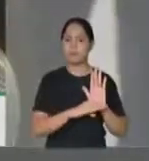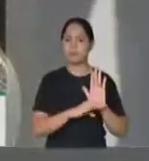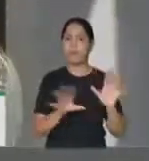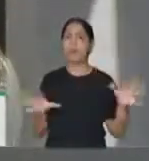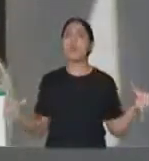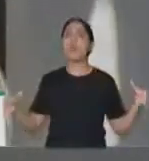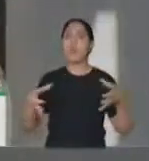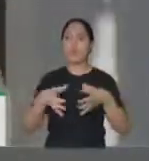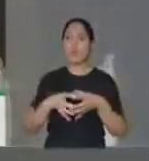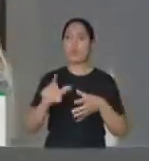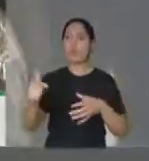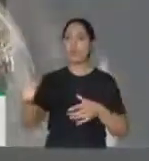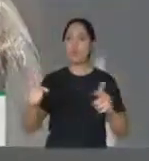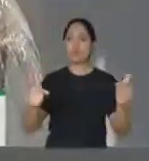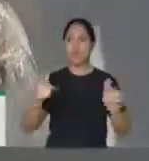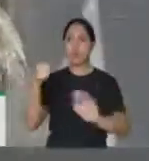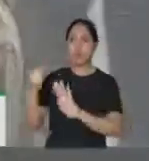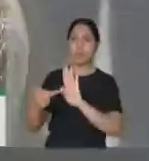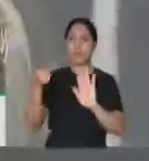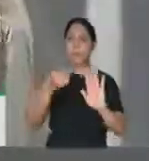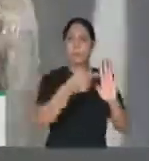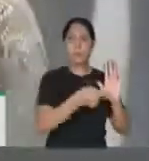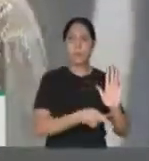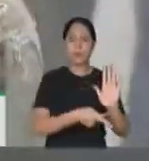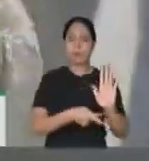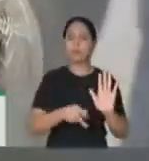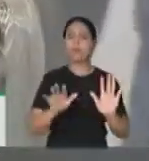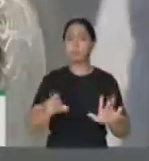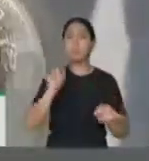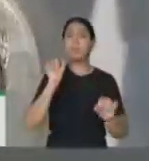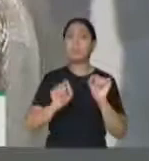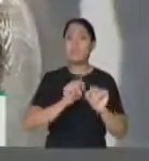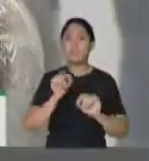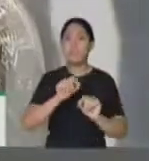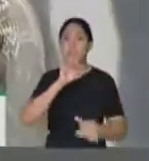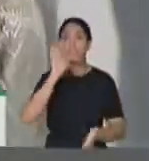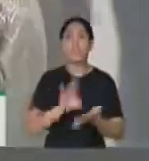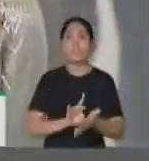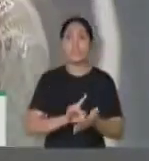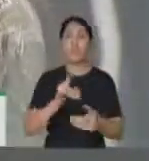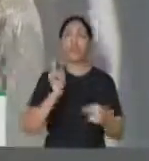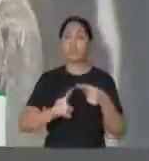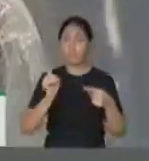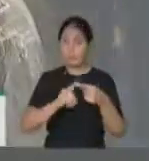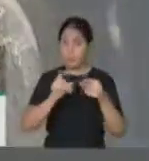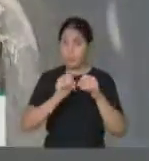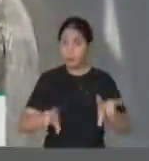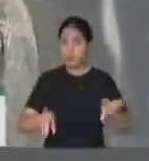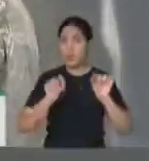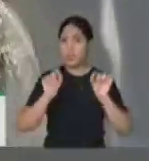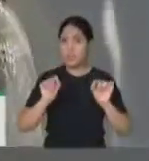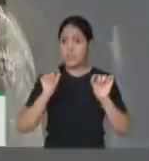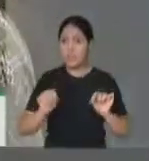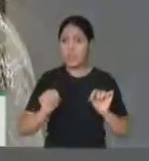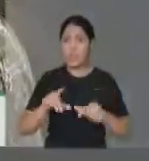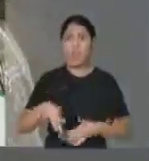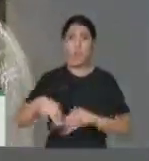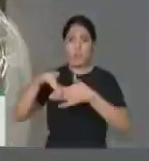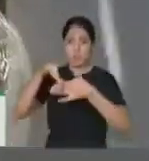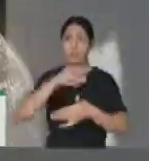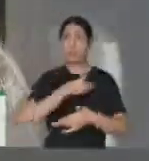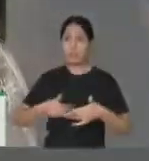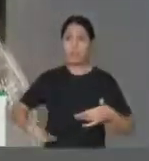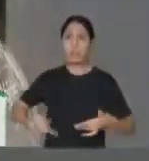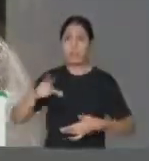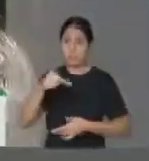conjunto dos outros projetos que tinha consenso foi quebrado. Quem está quebrando o consenso da reunião do que ficou consensuado é o líder do